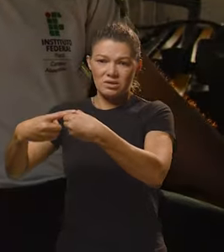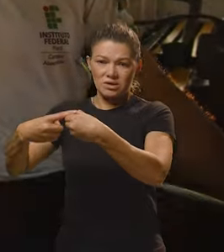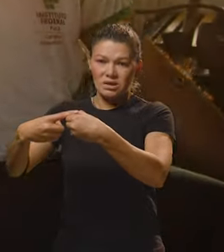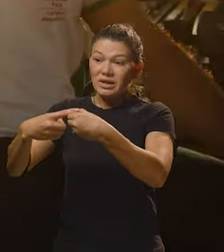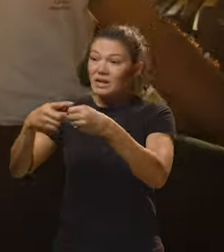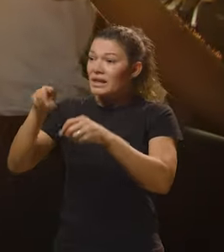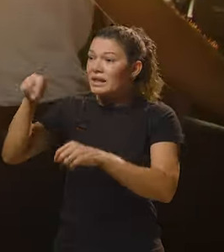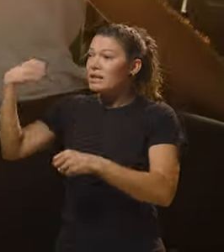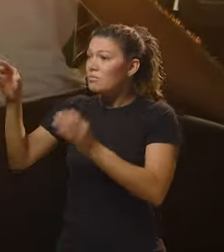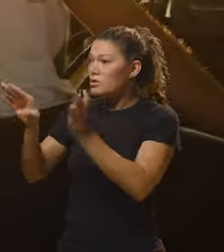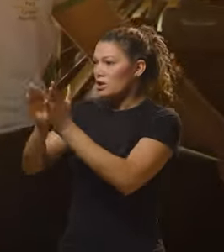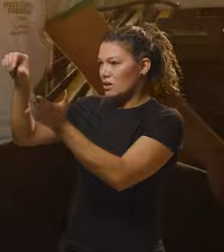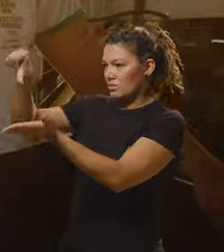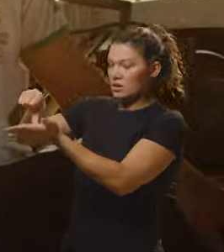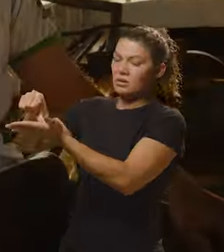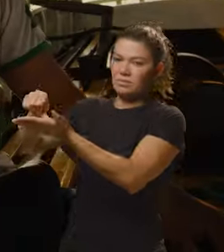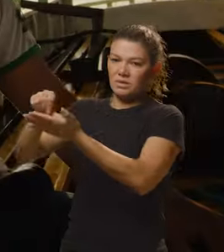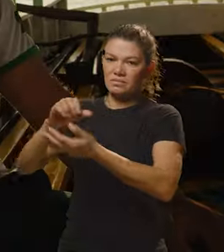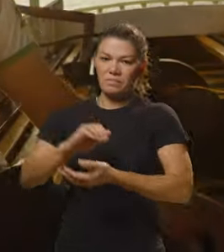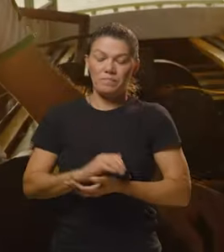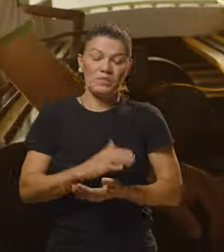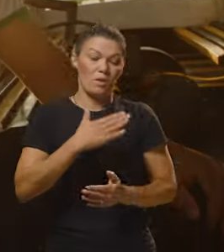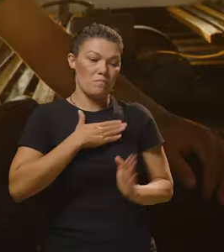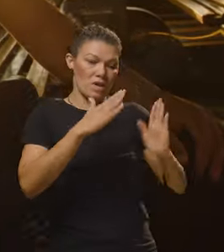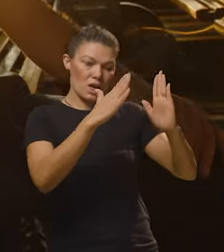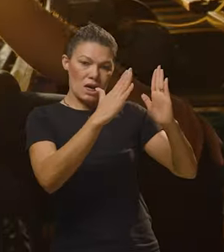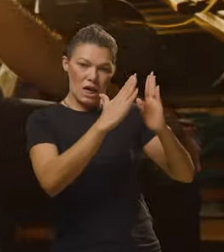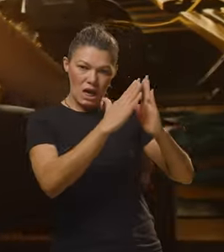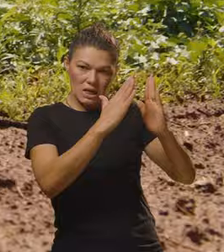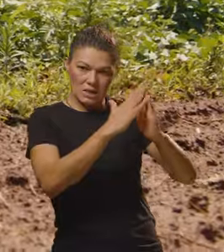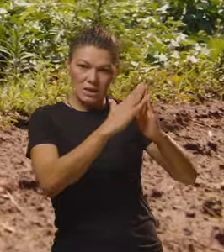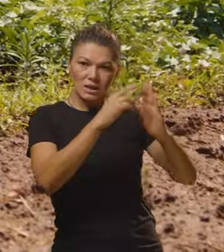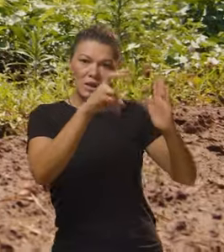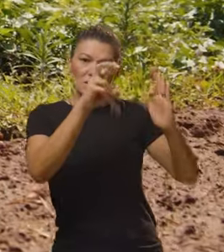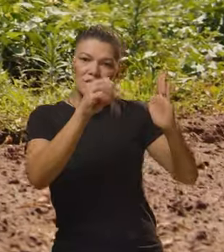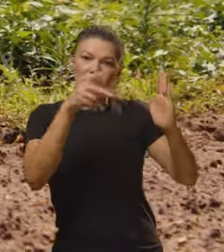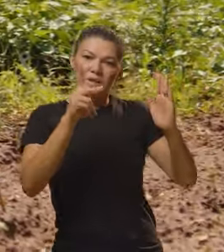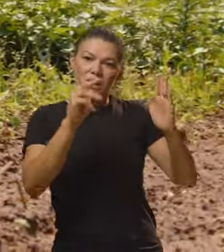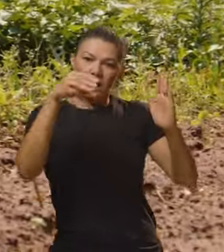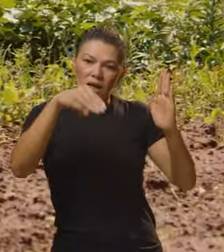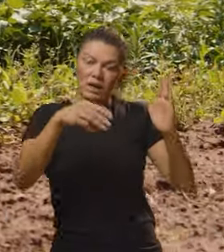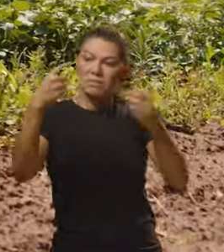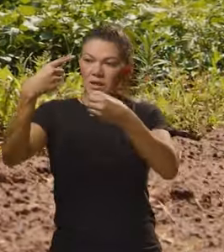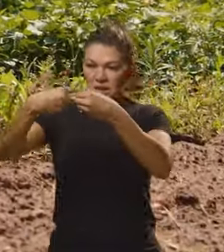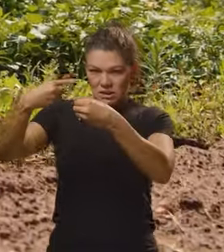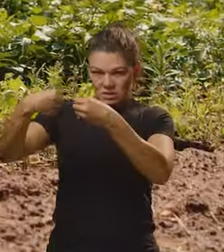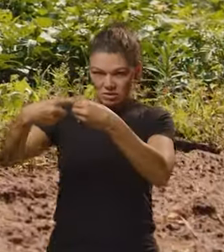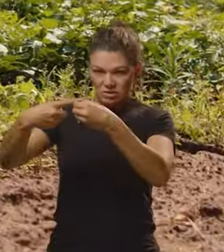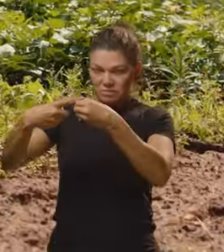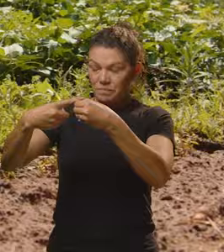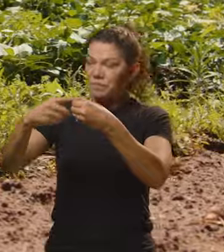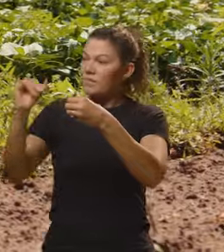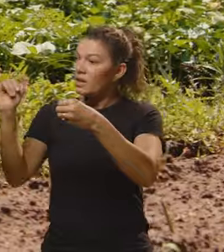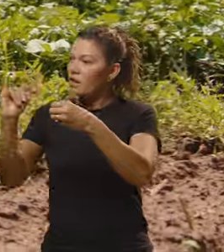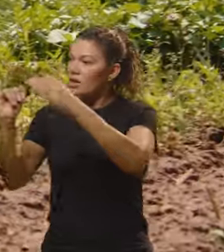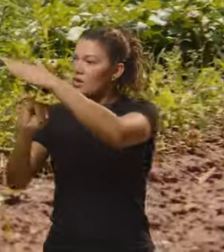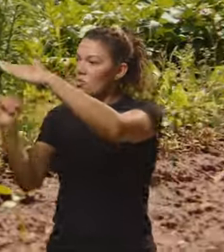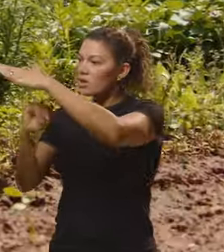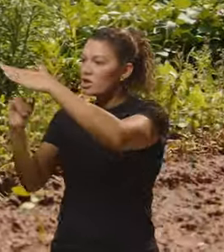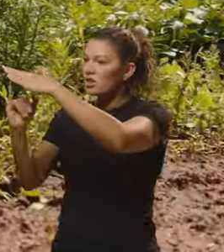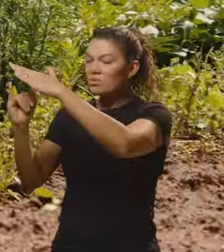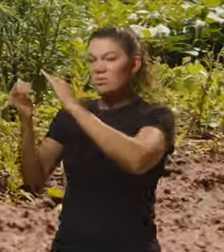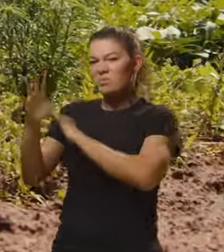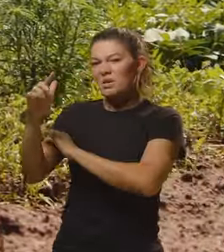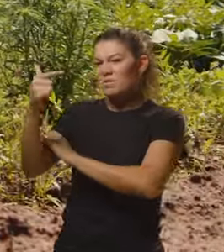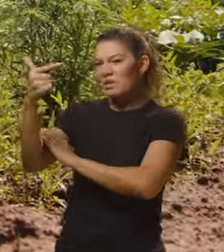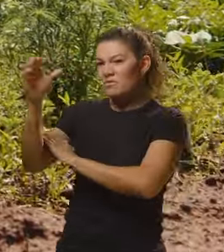e se deslocar até o campus. O meu assentamento, ele fica a 50 quilômetros da cidade de Nova Andradina. E